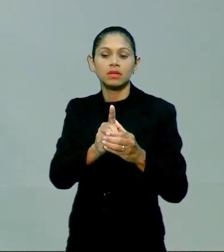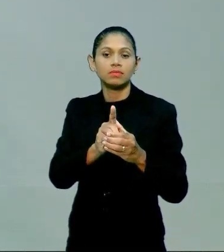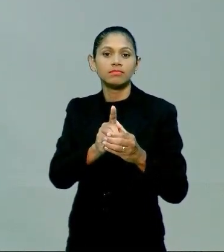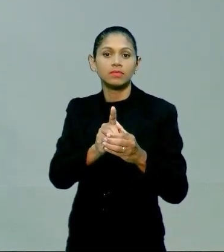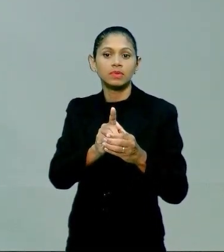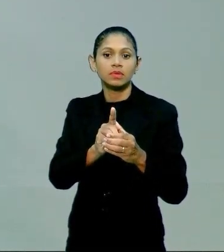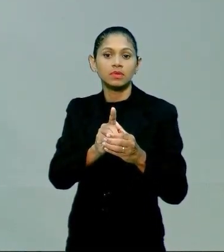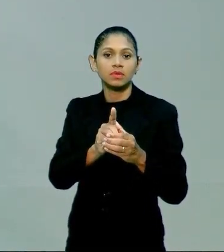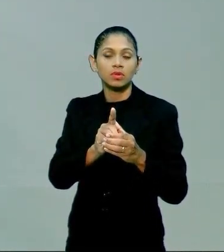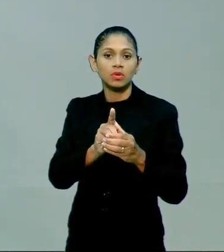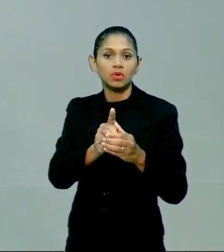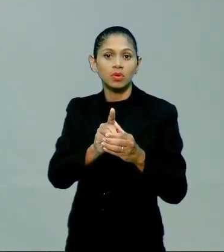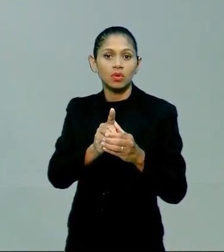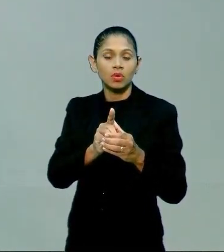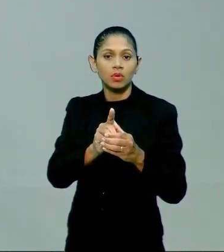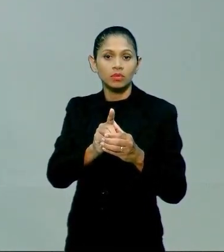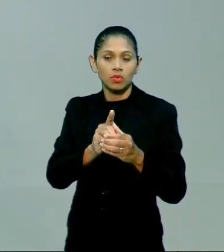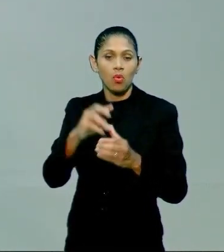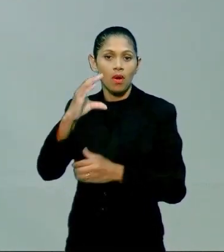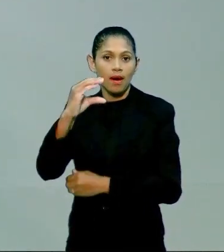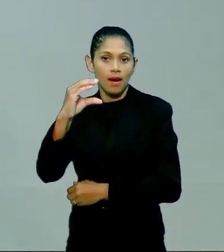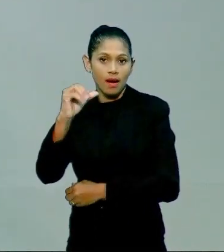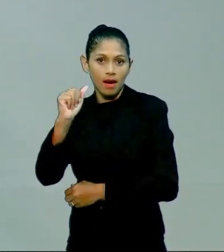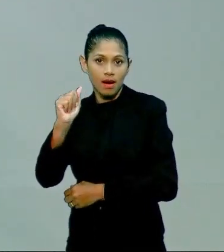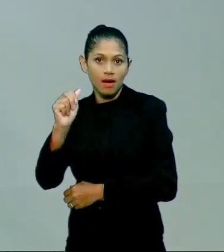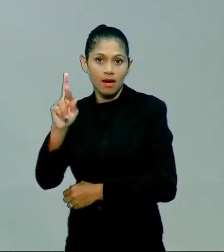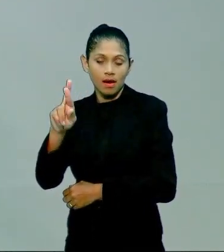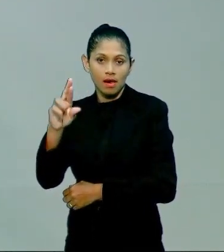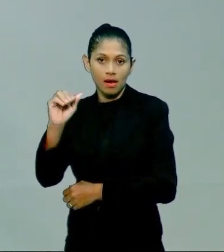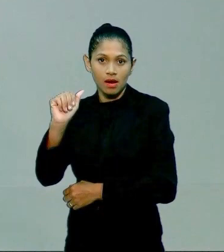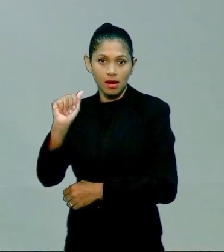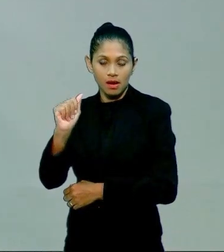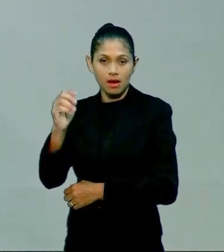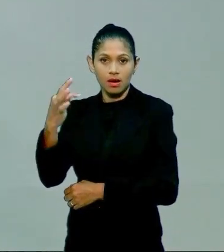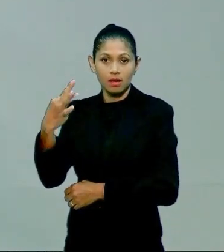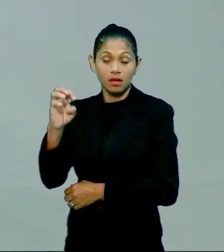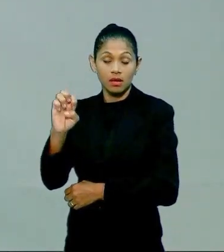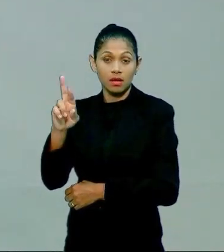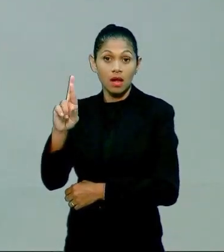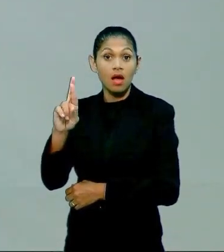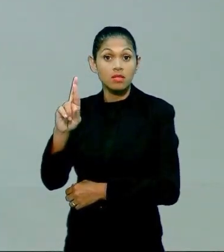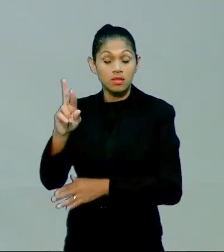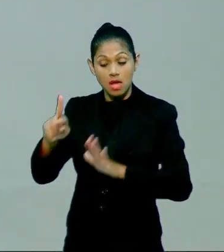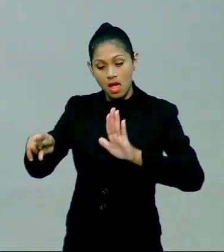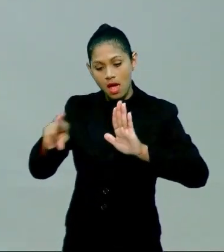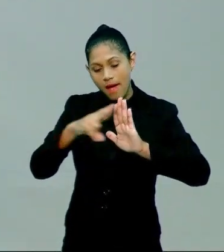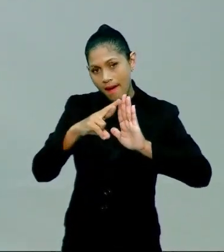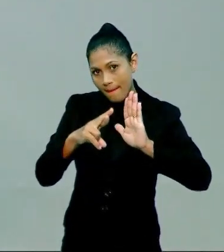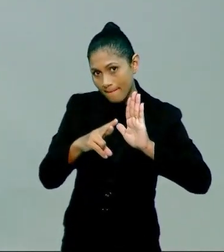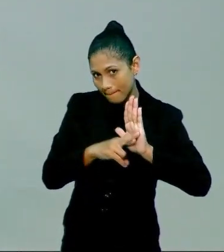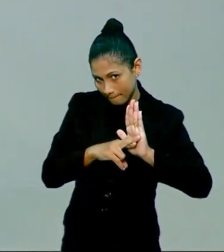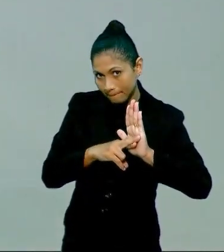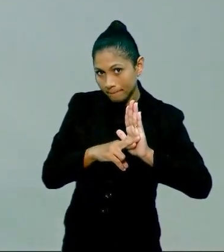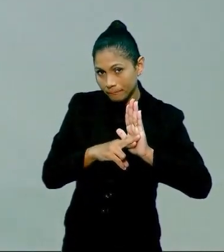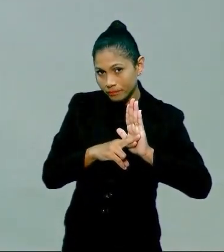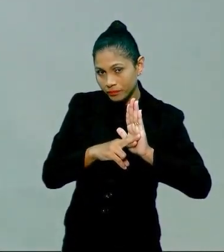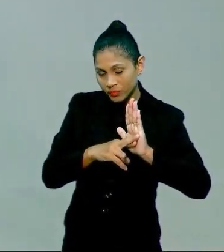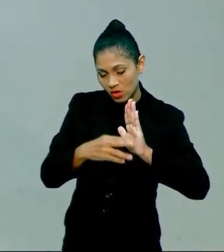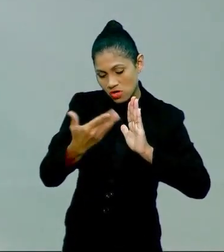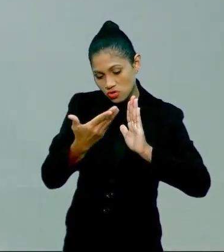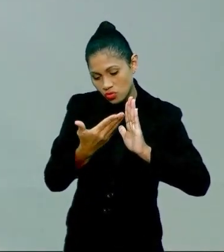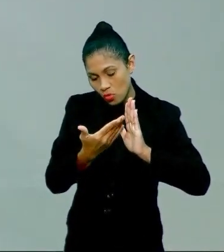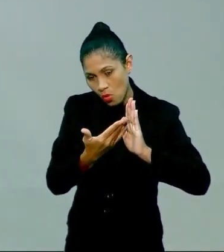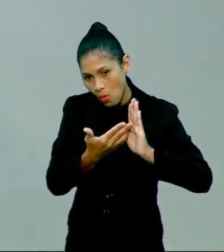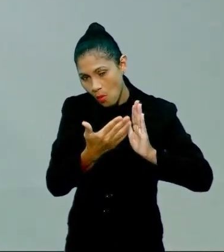o caráter regras. E nesse caráter de regras, a gente começa a construir uma sociedade